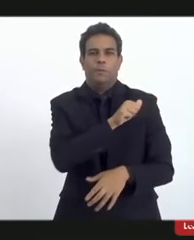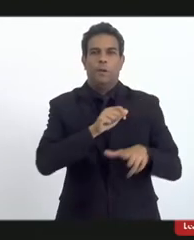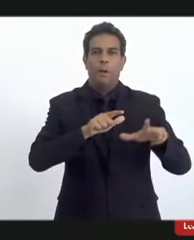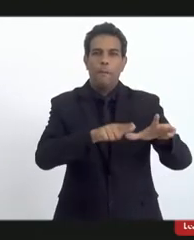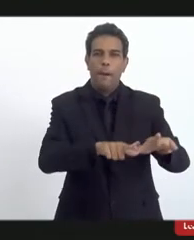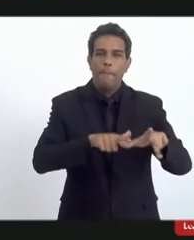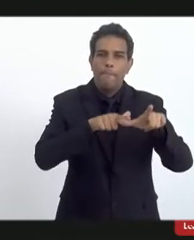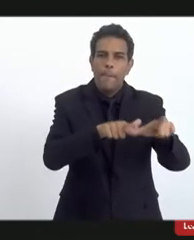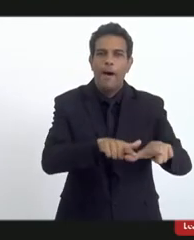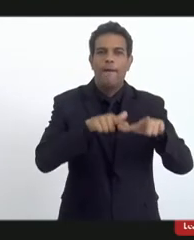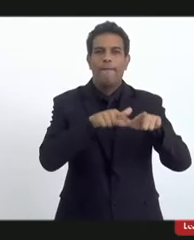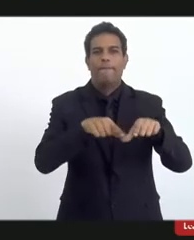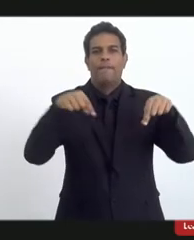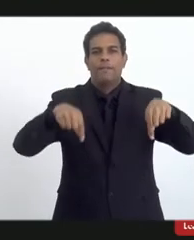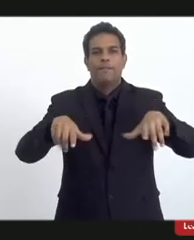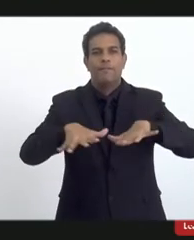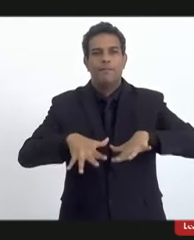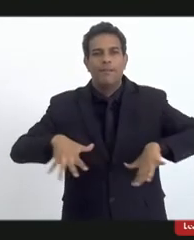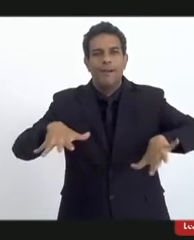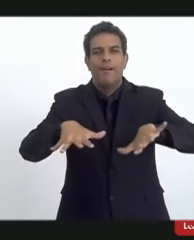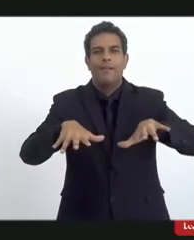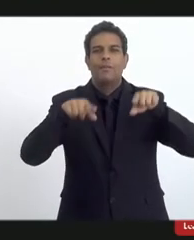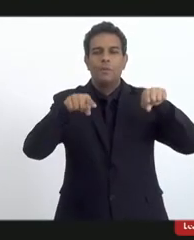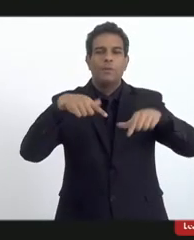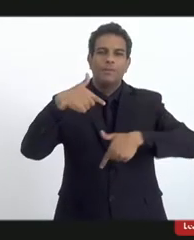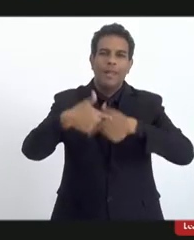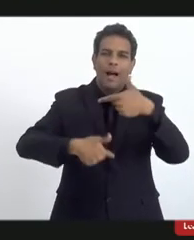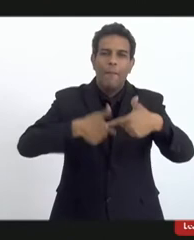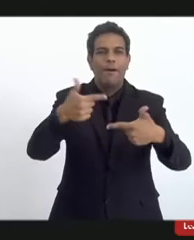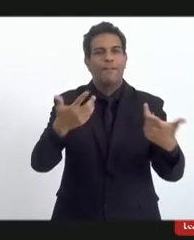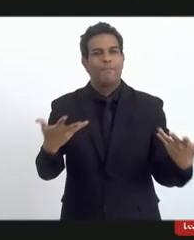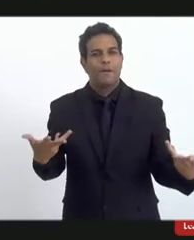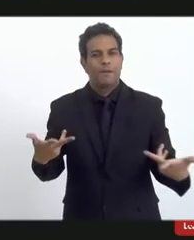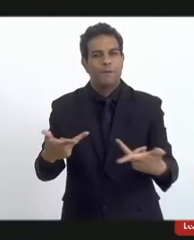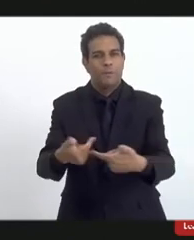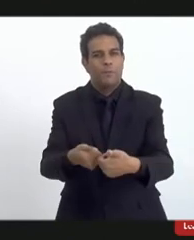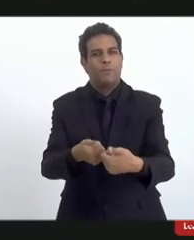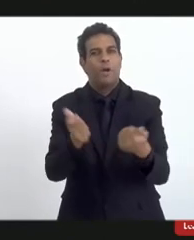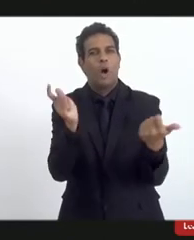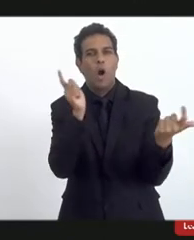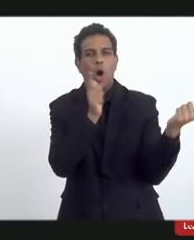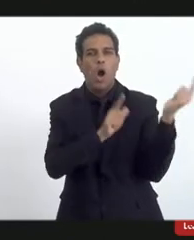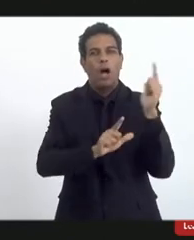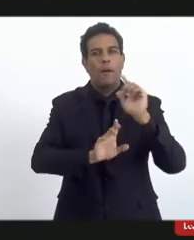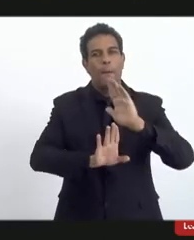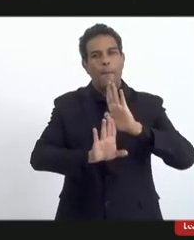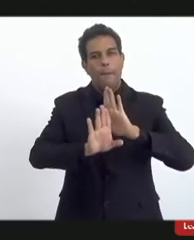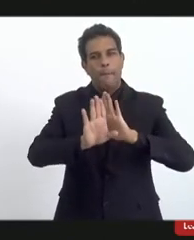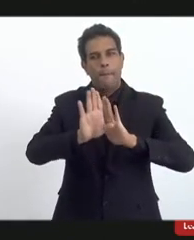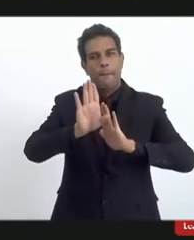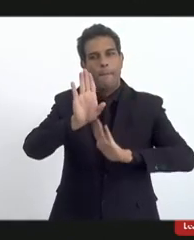e candomblesistas, pelo trabalho extraordinário que o senhor faz